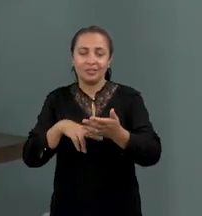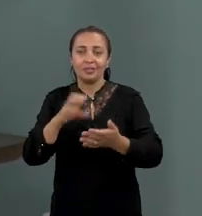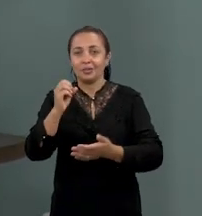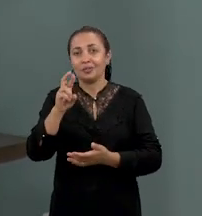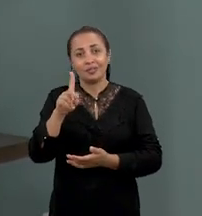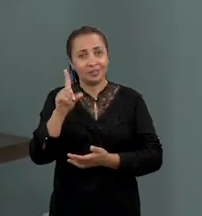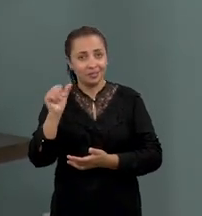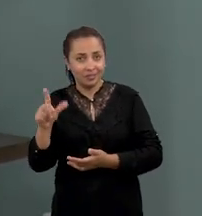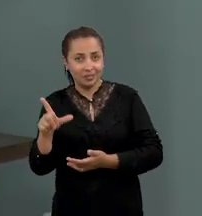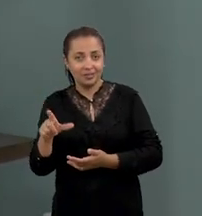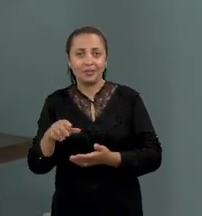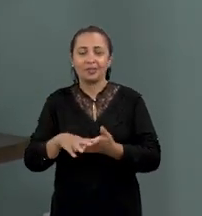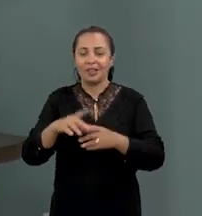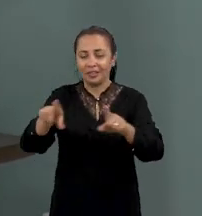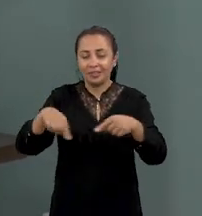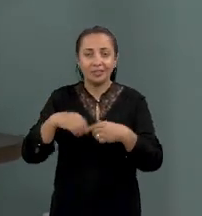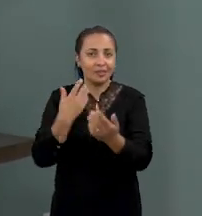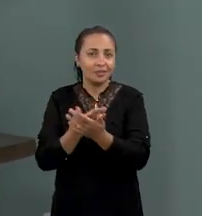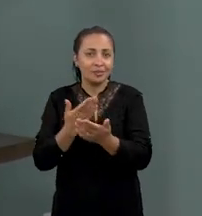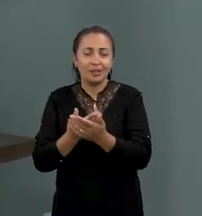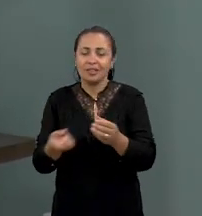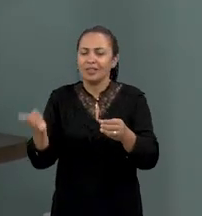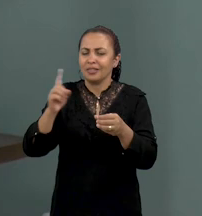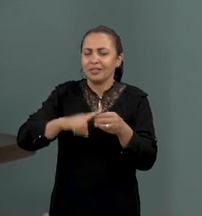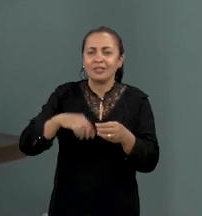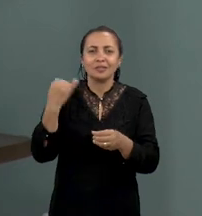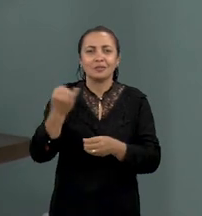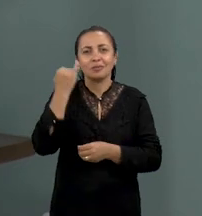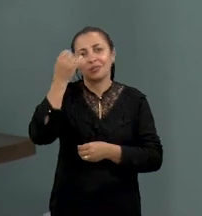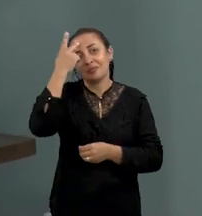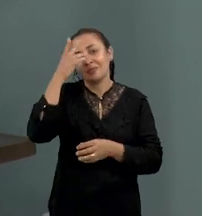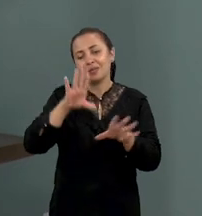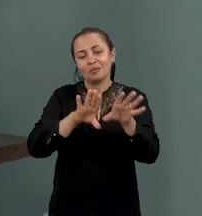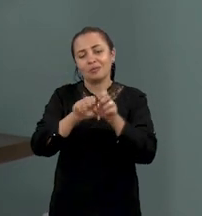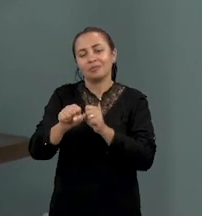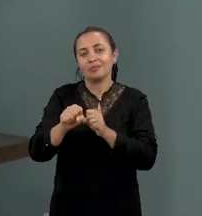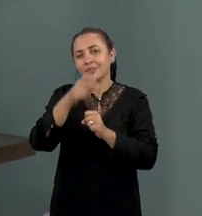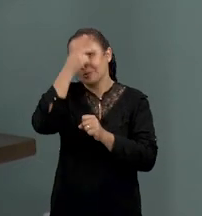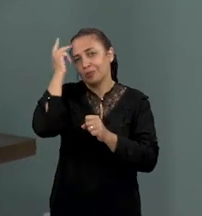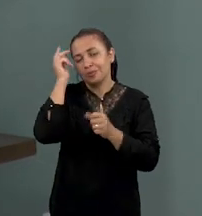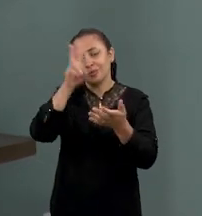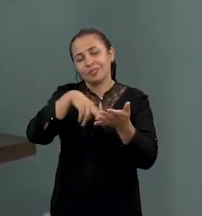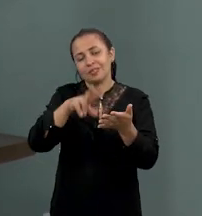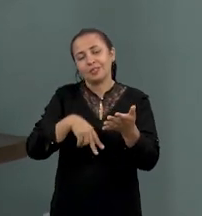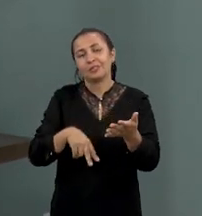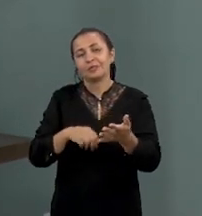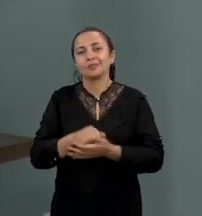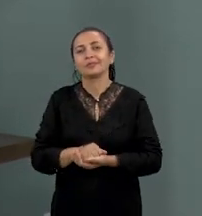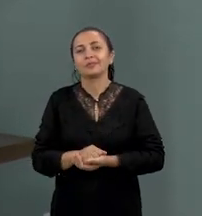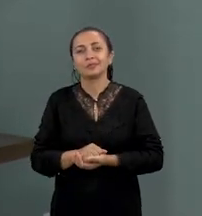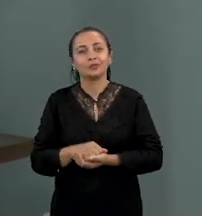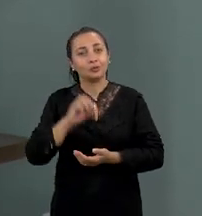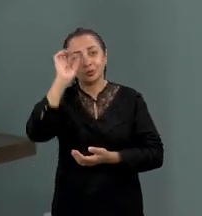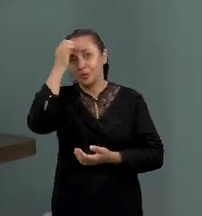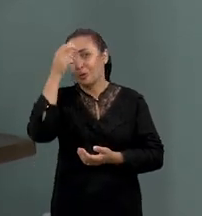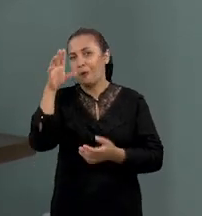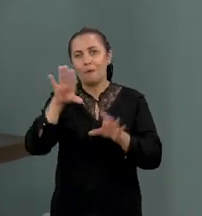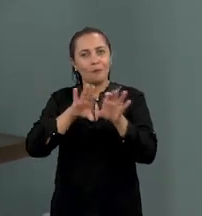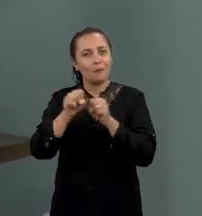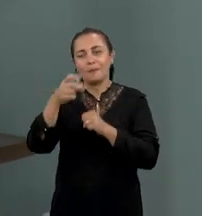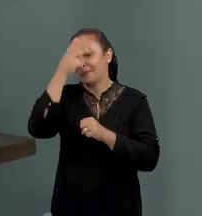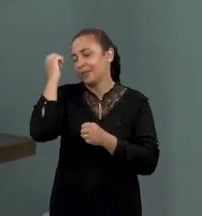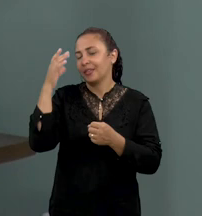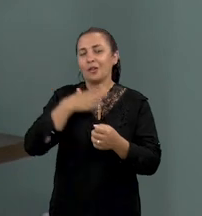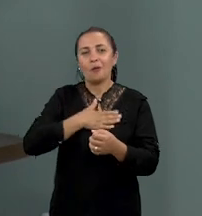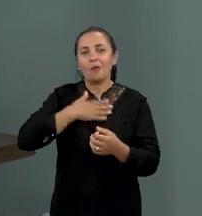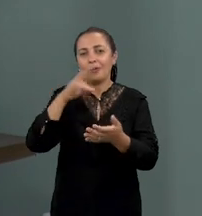sala de aula traz contribuições muito significativas para a formação de leitores. Então, não só formar